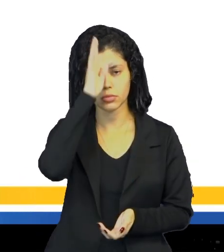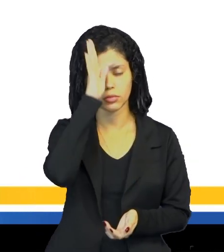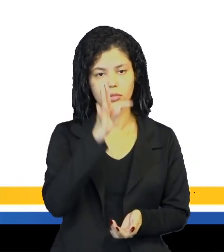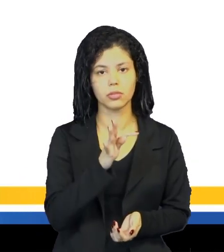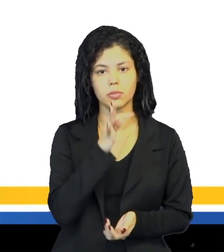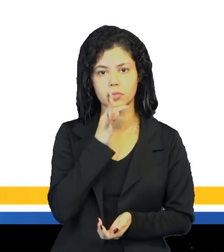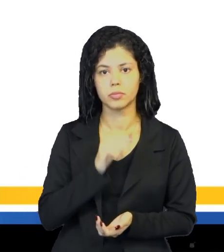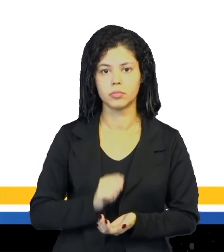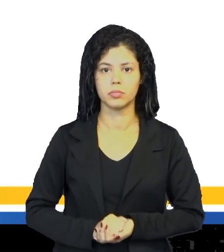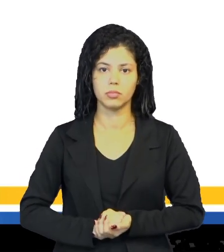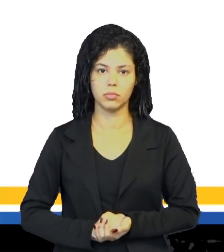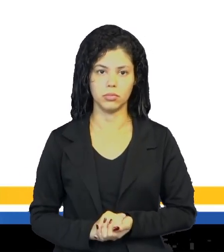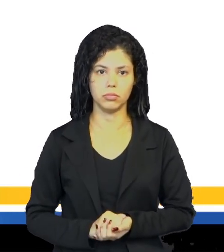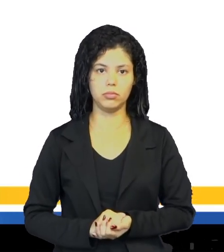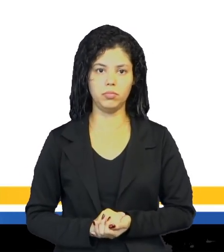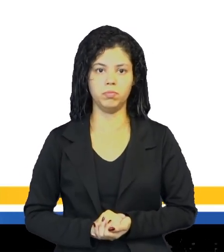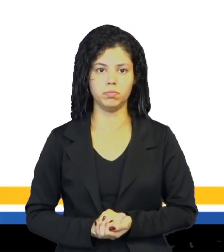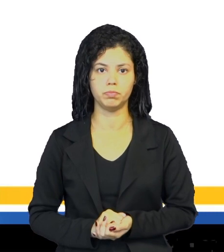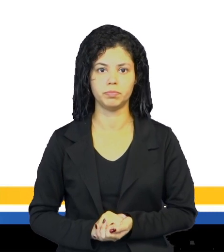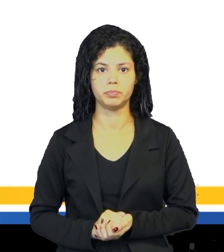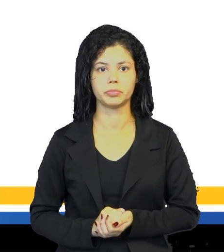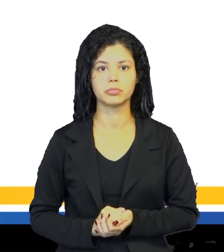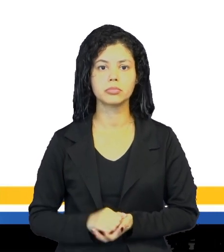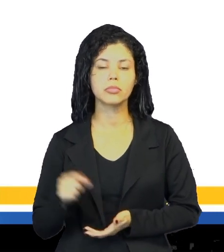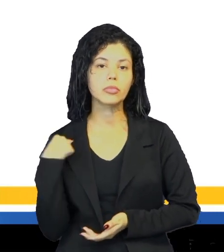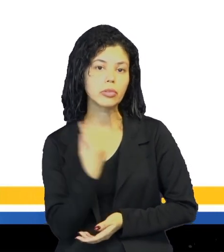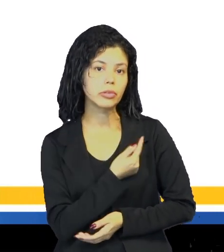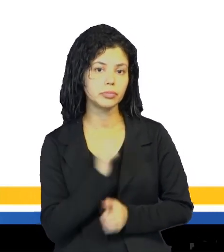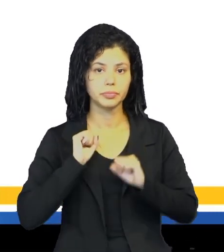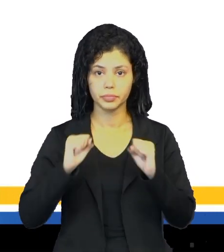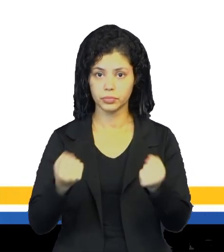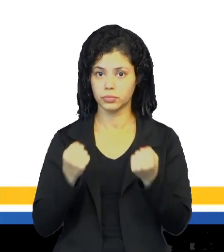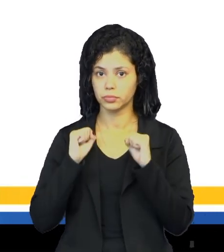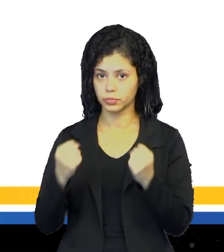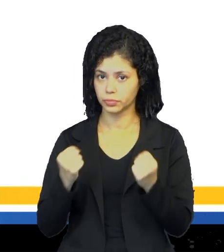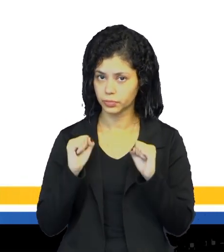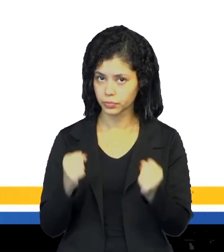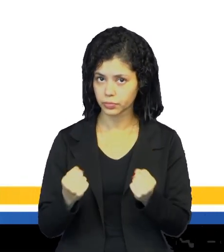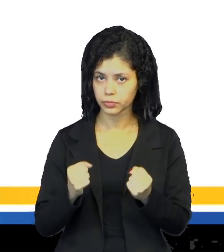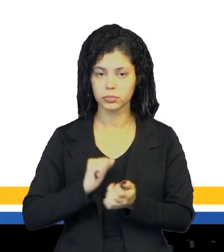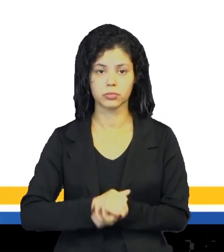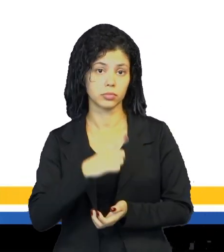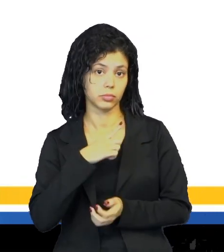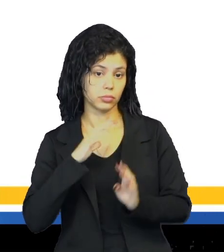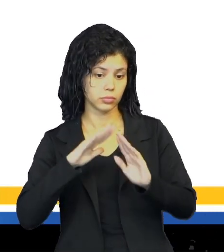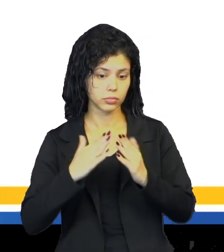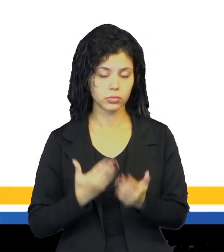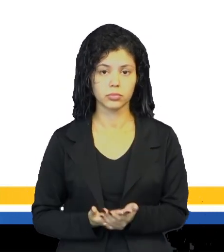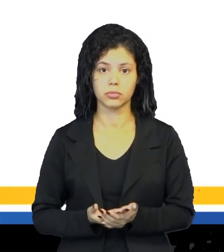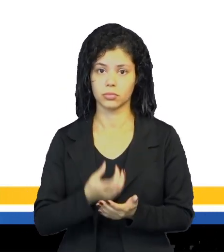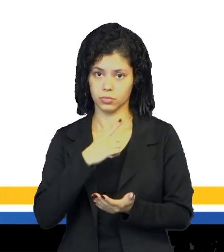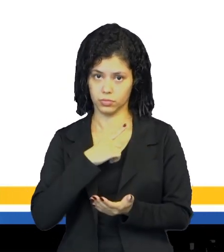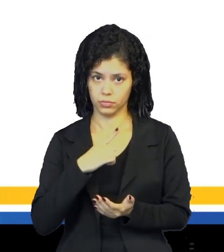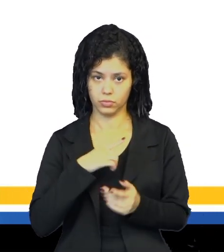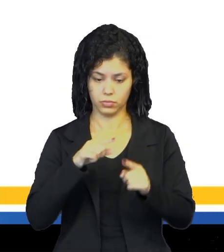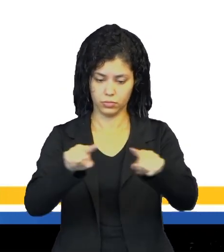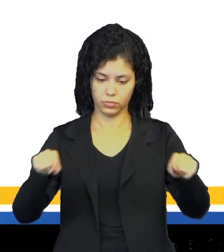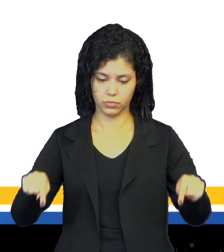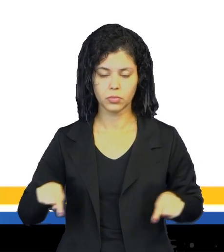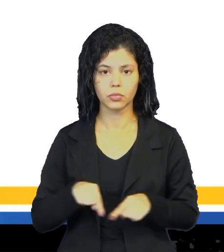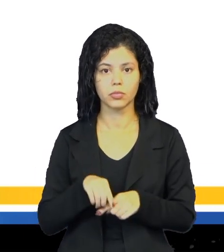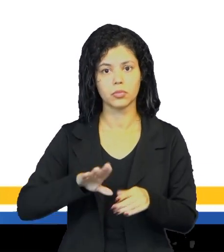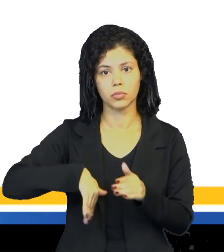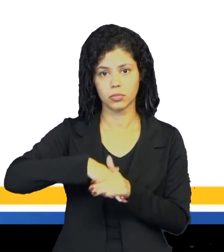Tradicionalmente, a zona de deporte é o espaço onde nós fazemos a educação física, né, tem escolas que têm quadro de